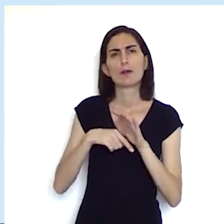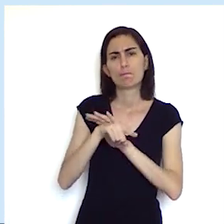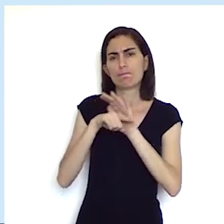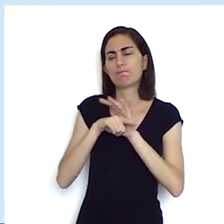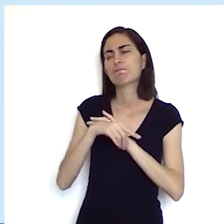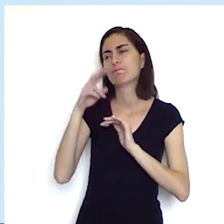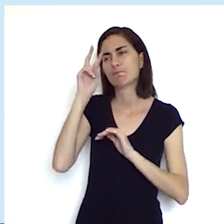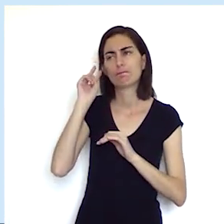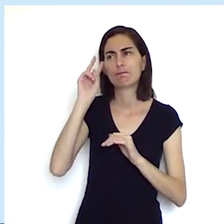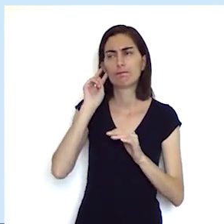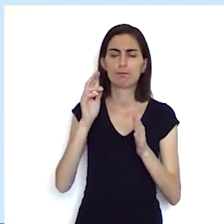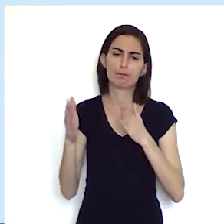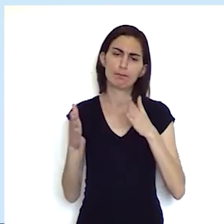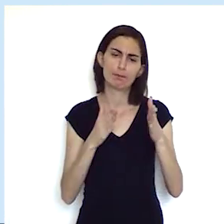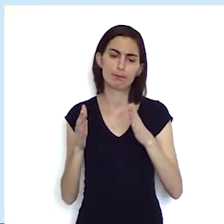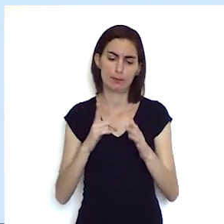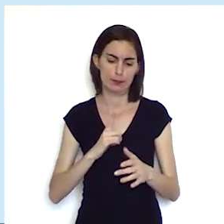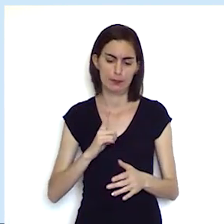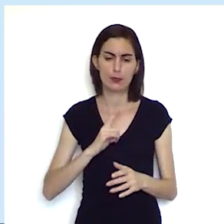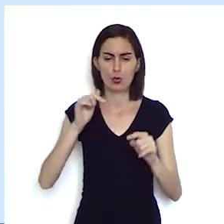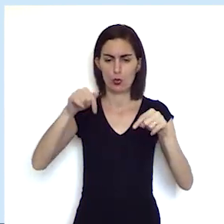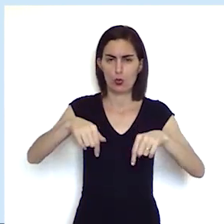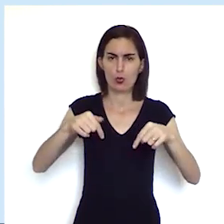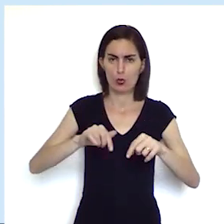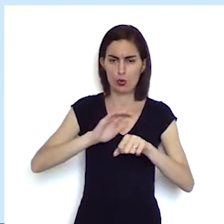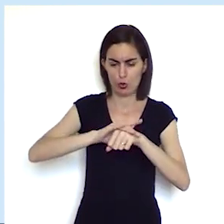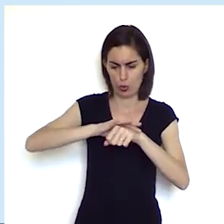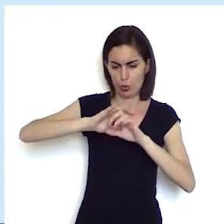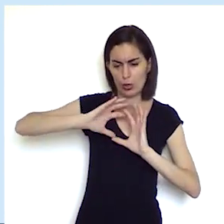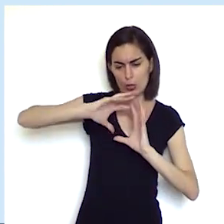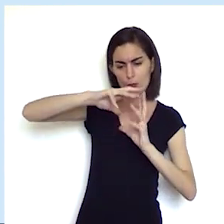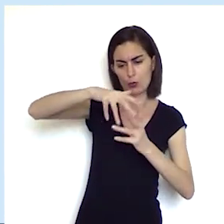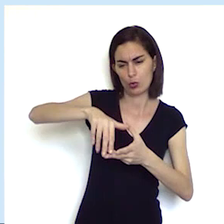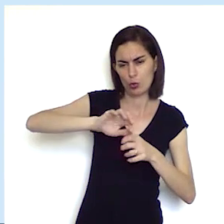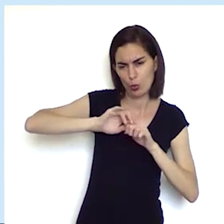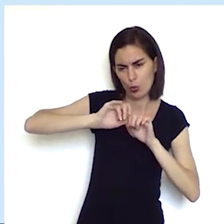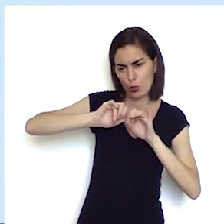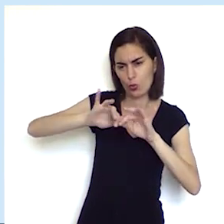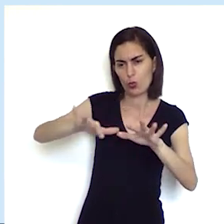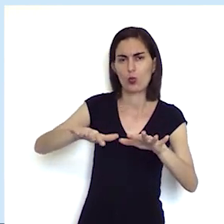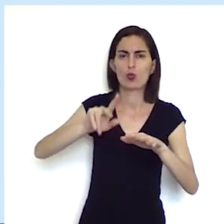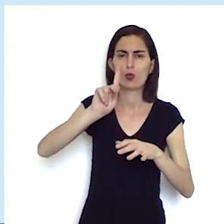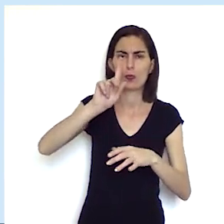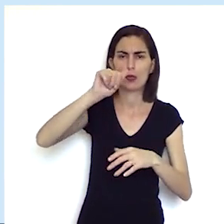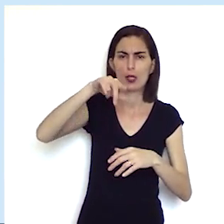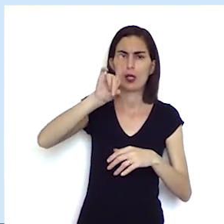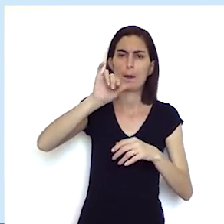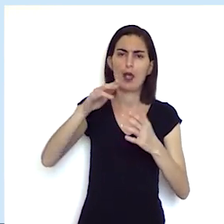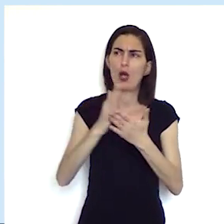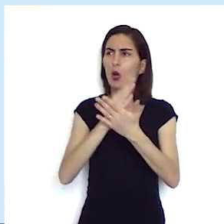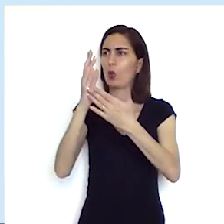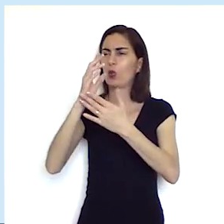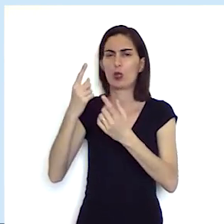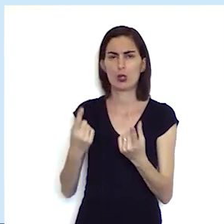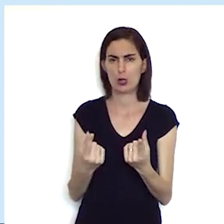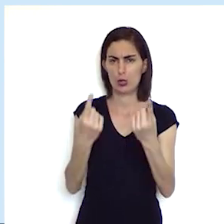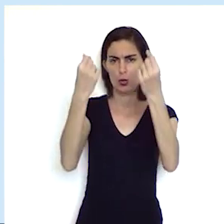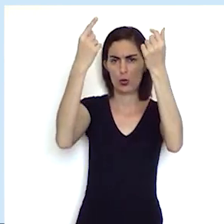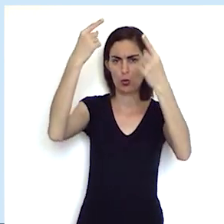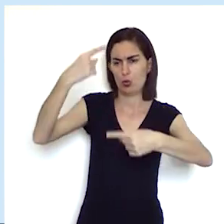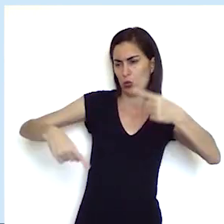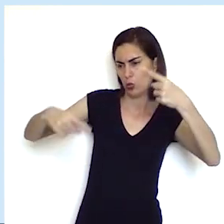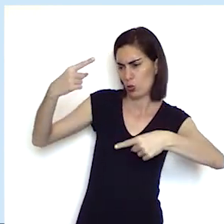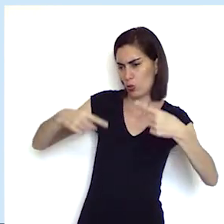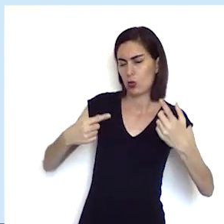análises históricas em momentos distintos nós temos hoje um momento de pandemia no mundo nós temos algumas grandes economias disputando espaço